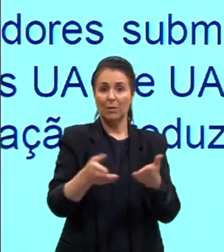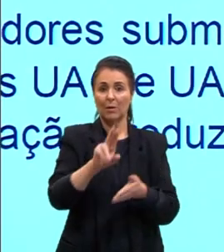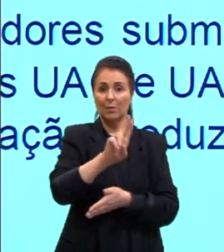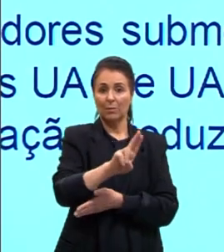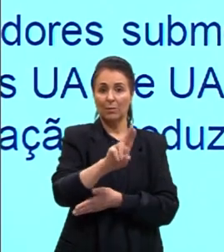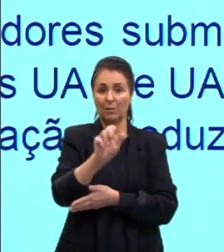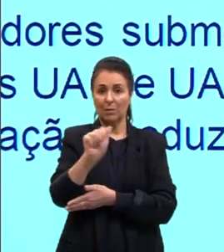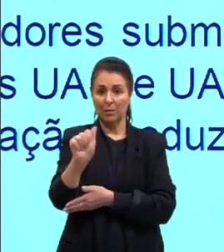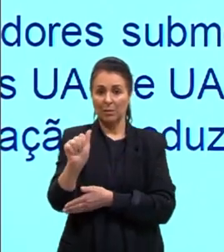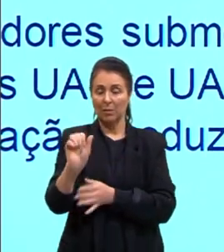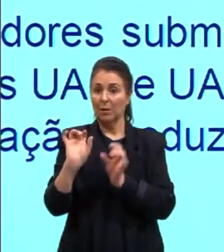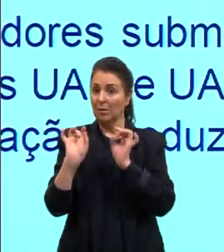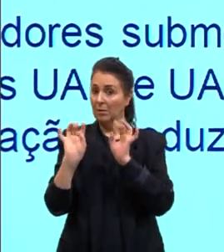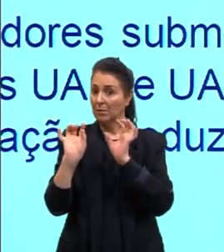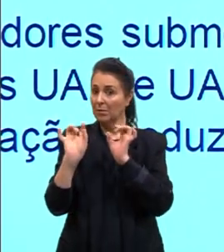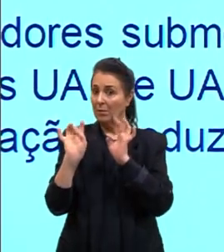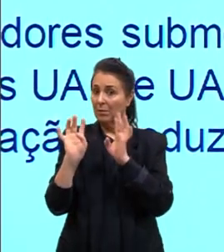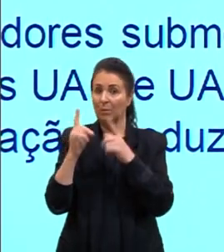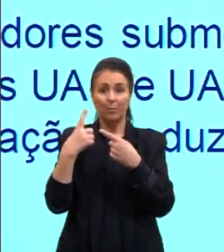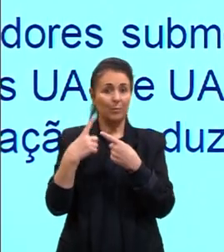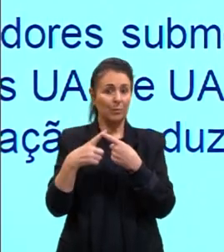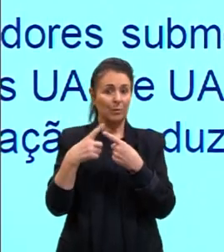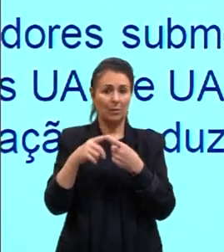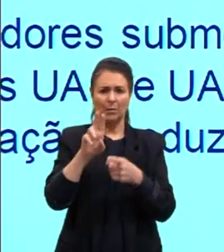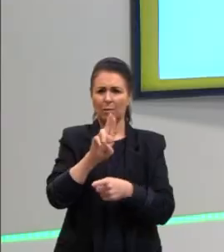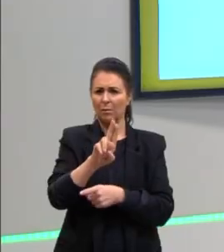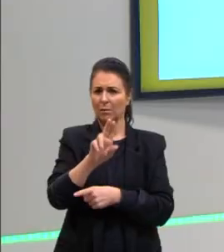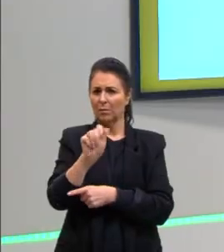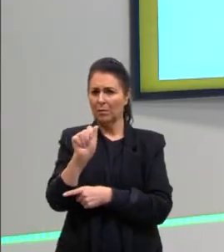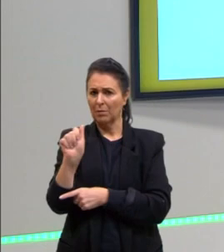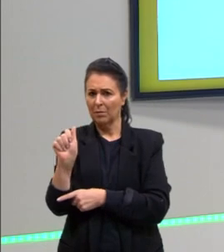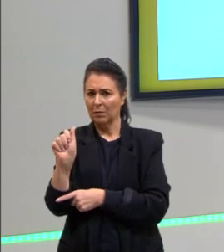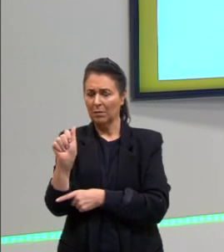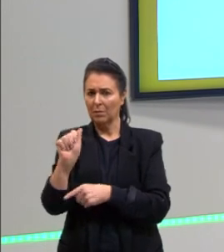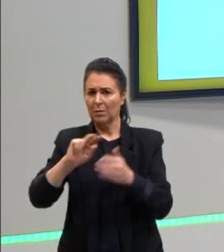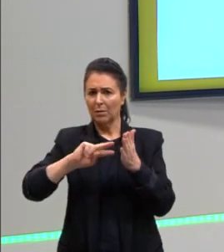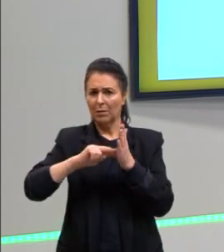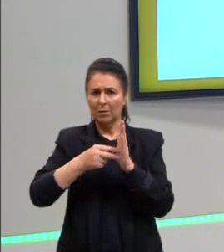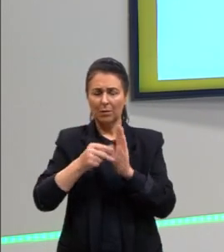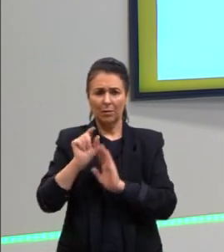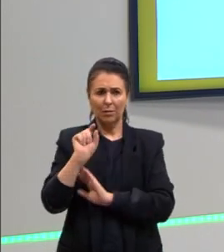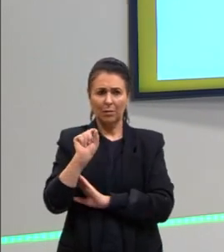especial. O que quer dizer U, A, A mesmo, gente? Ó,